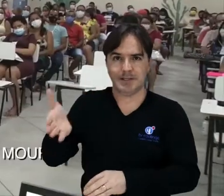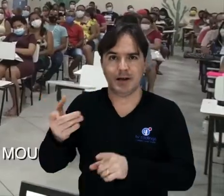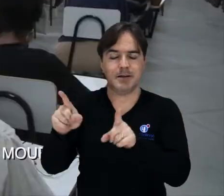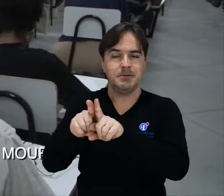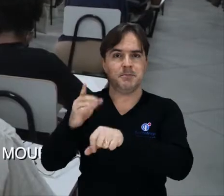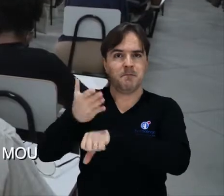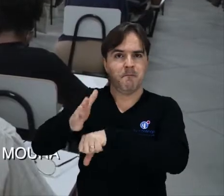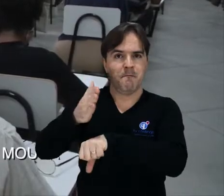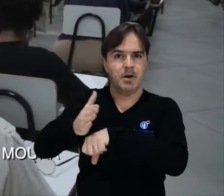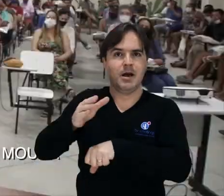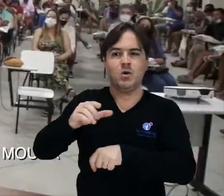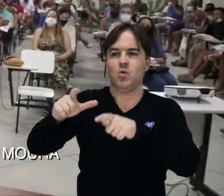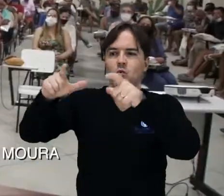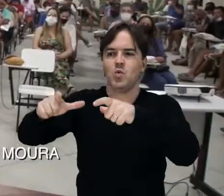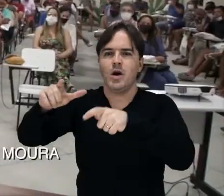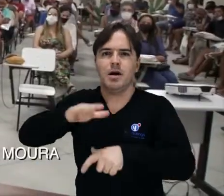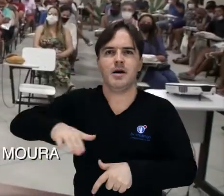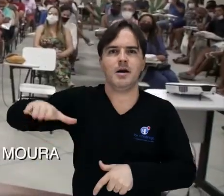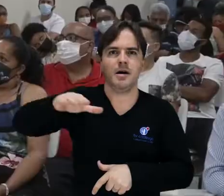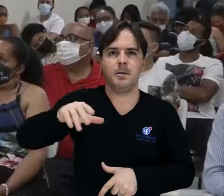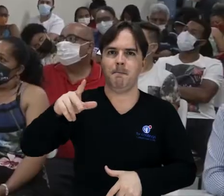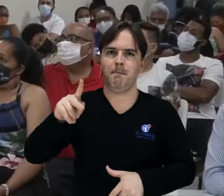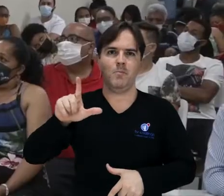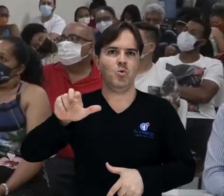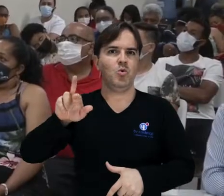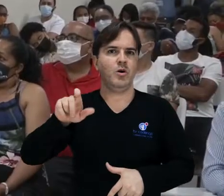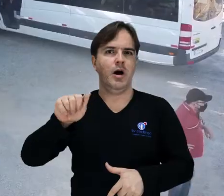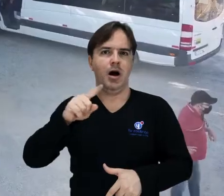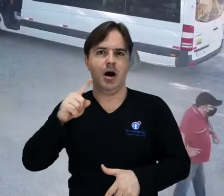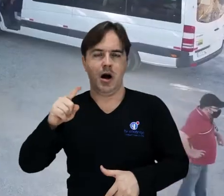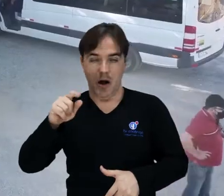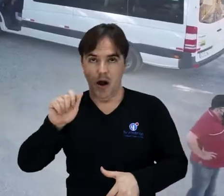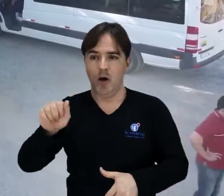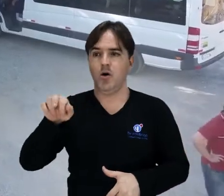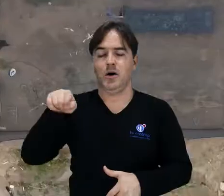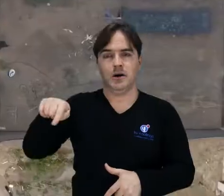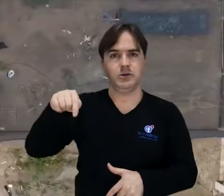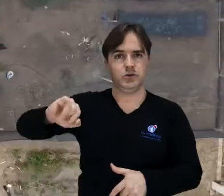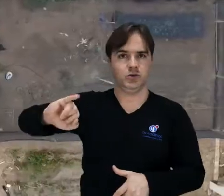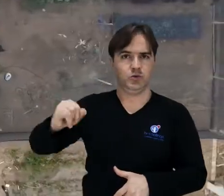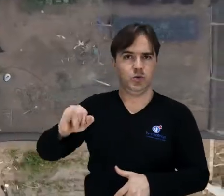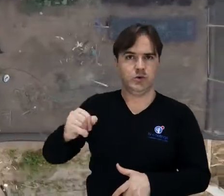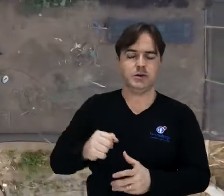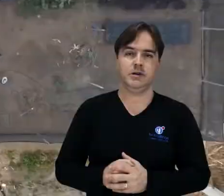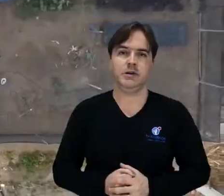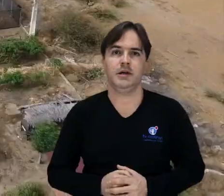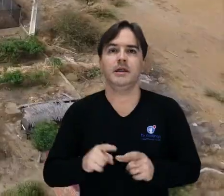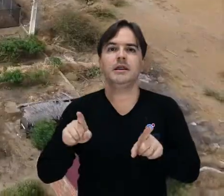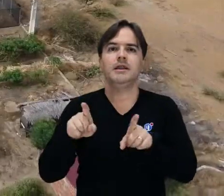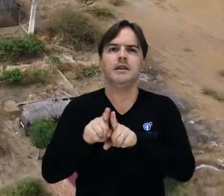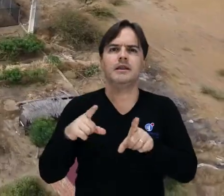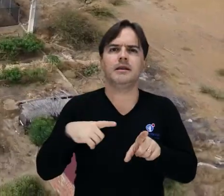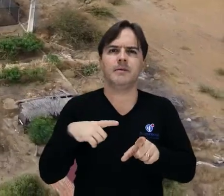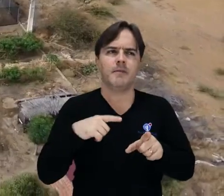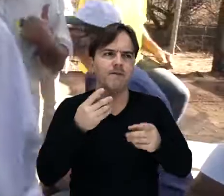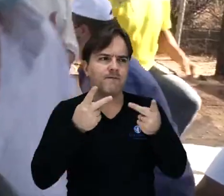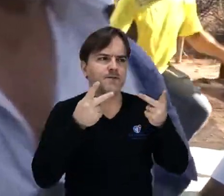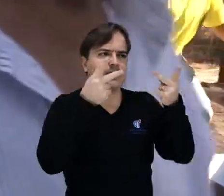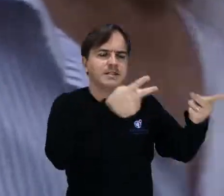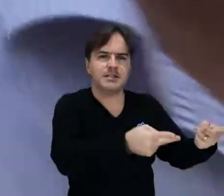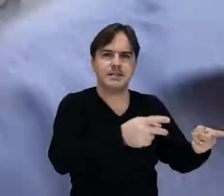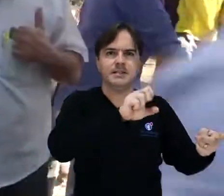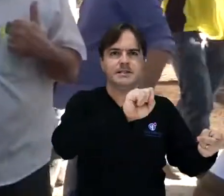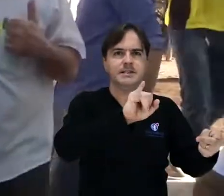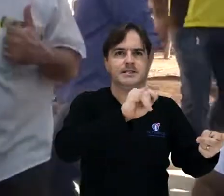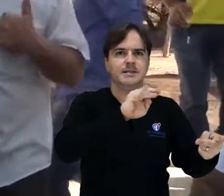plural da Univasf em Juazeiro, os estudantes fizeram visitas técnicas a projetos realizados no Sisteminha e no campus